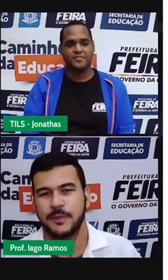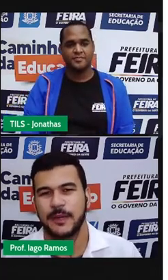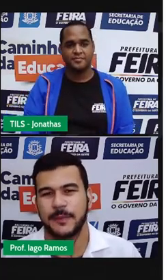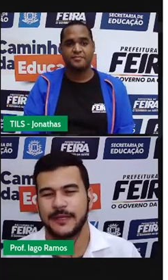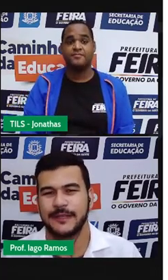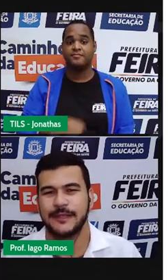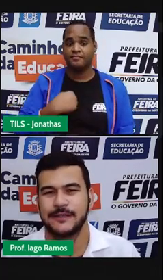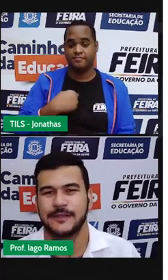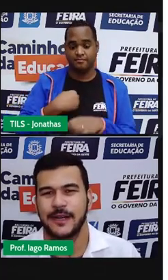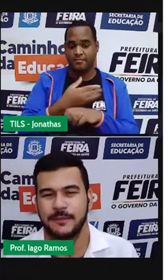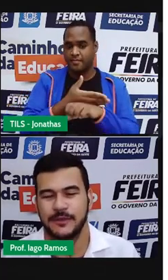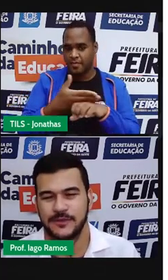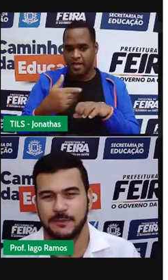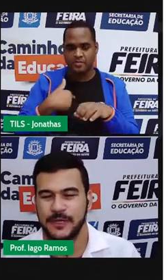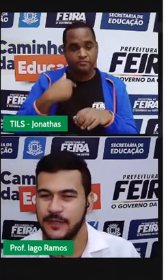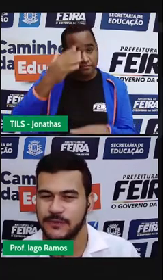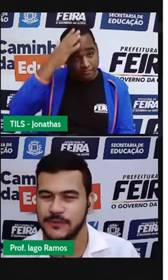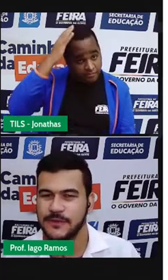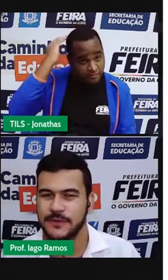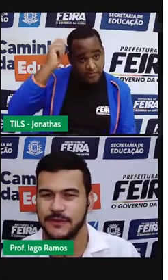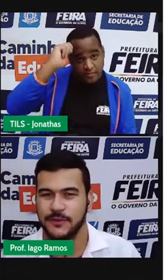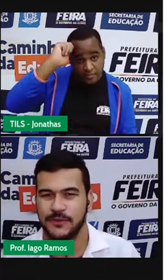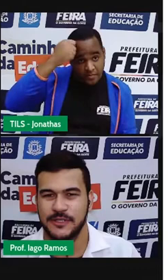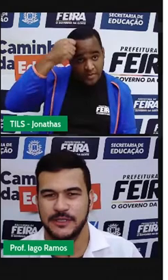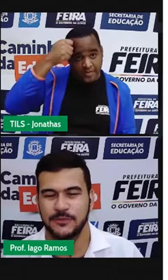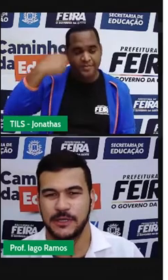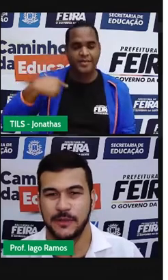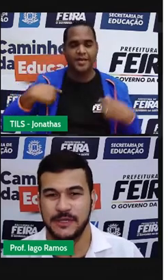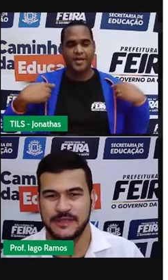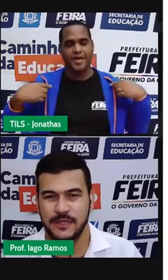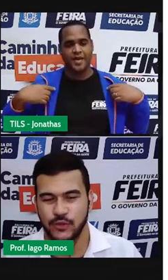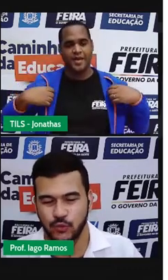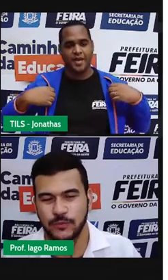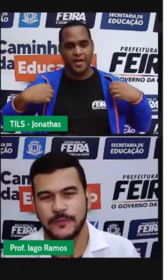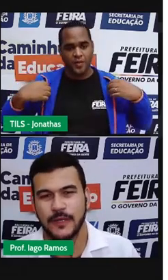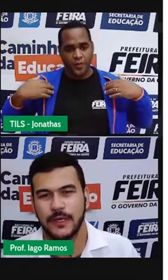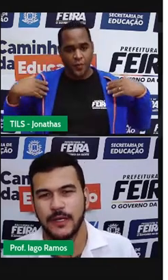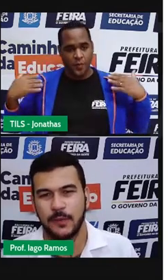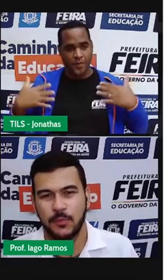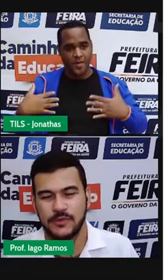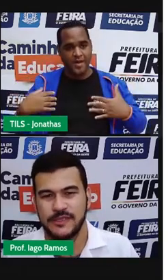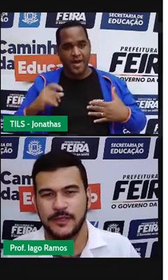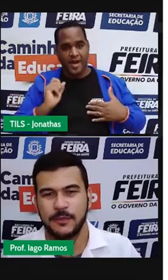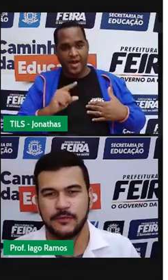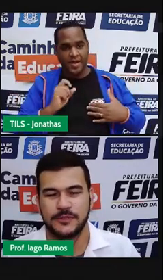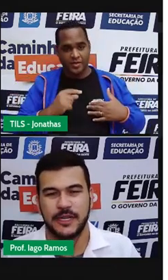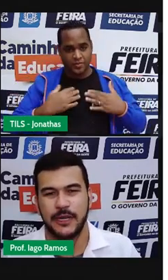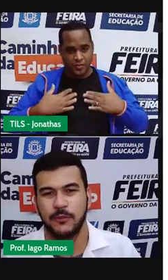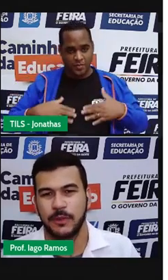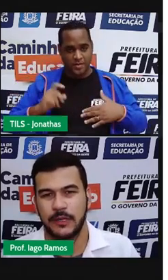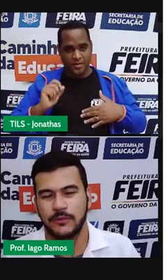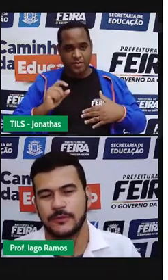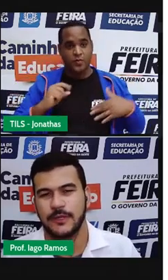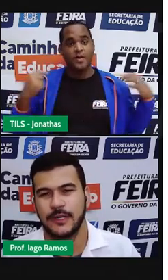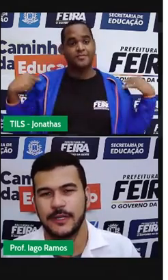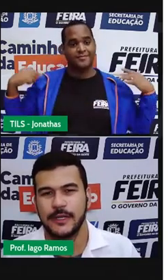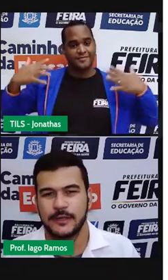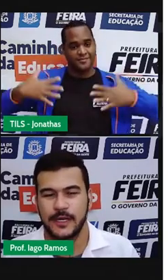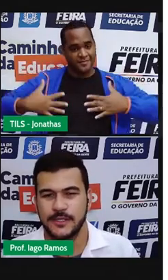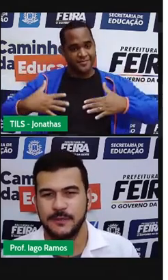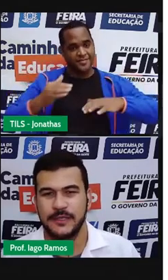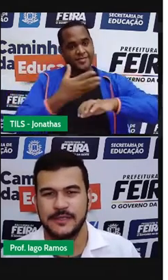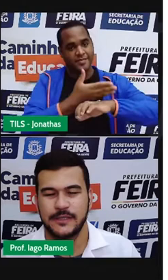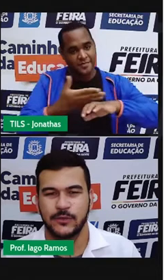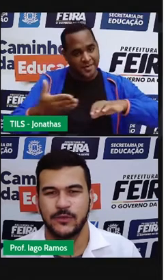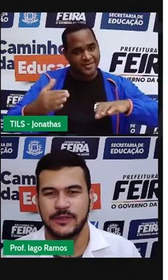eu tenho pele branca, cabelos pretos, eu estou vestindo uma camisa azul e por cima um jaleco branco. E